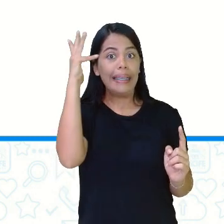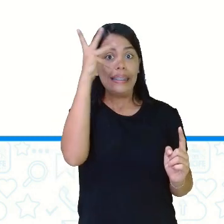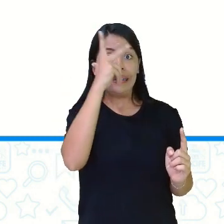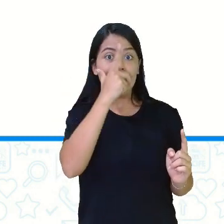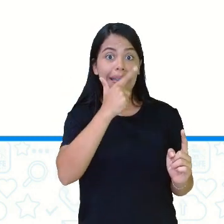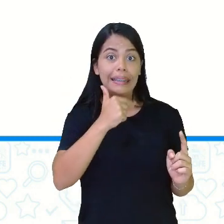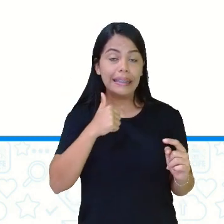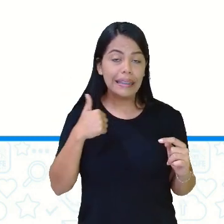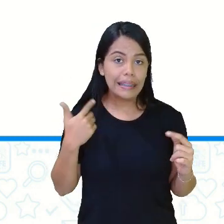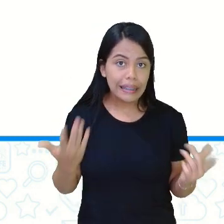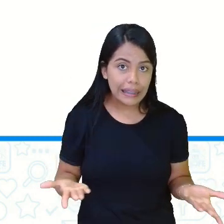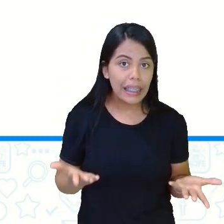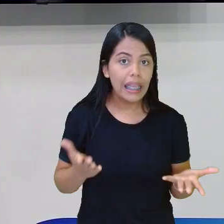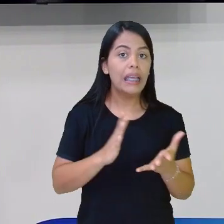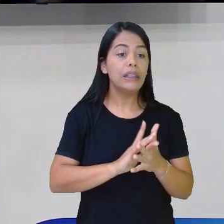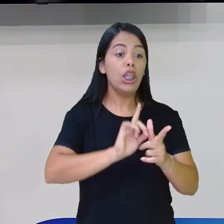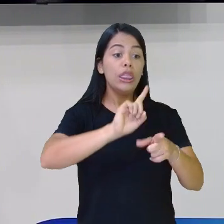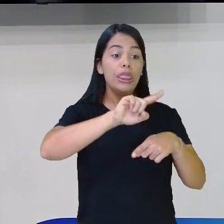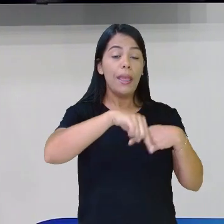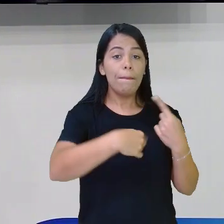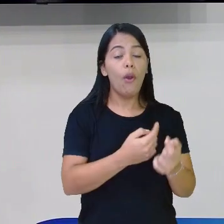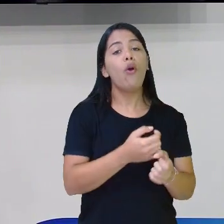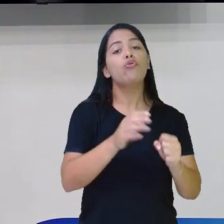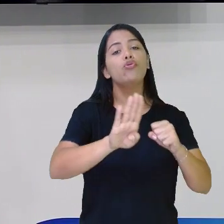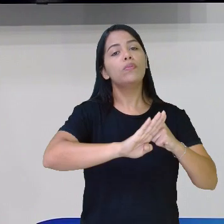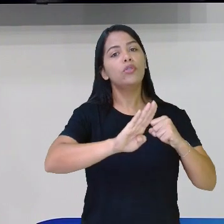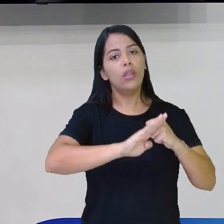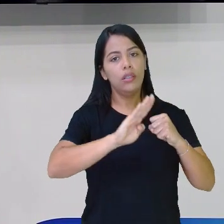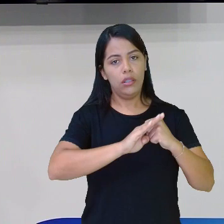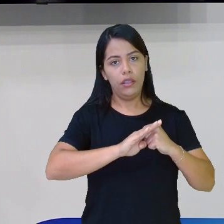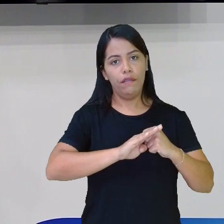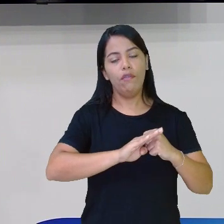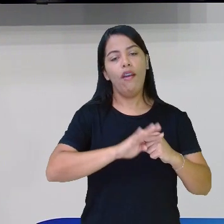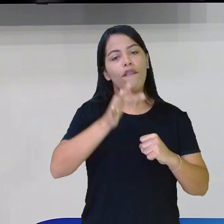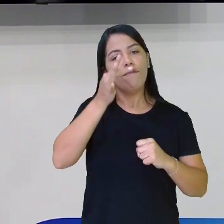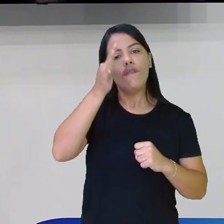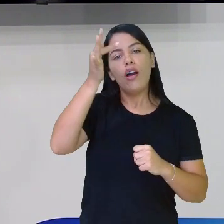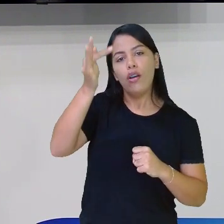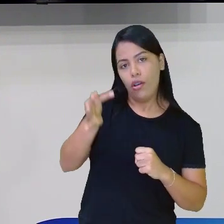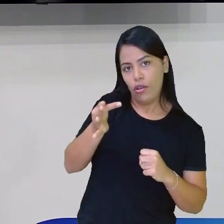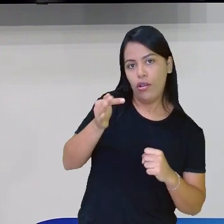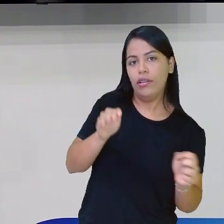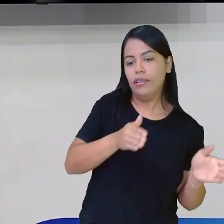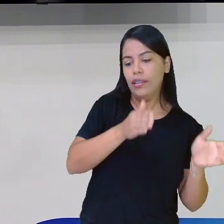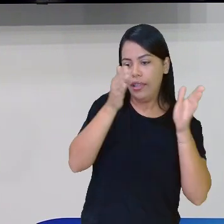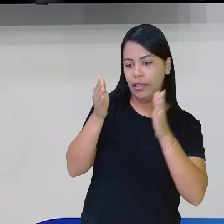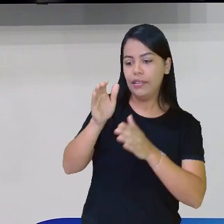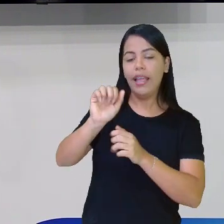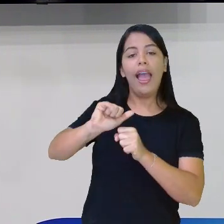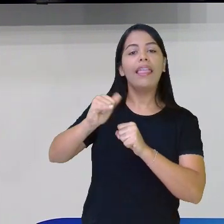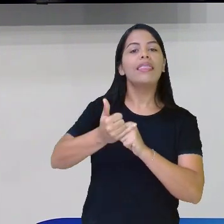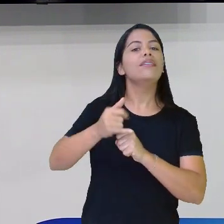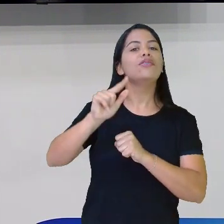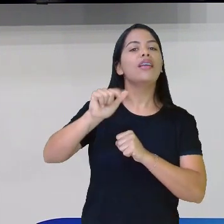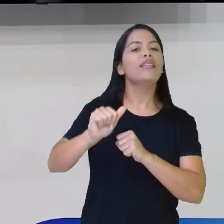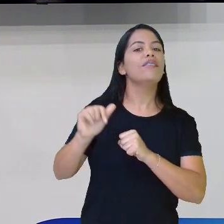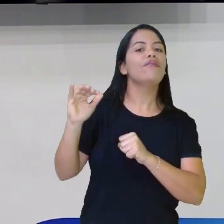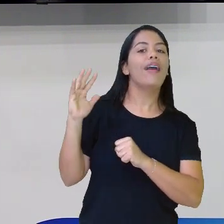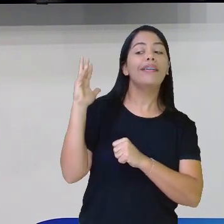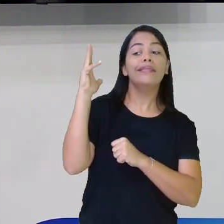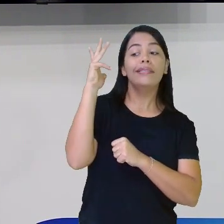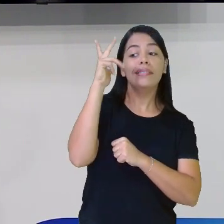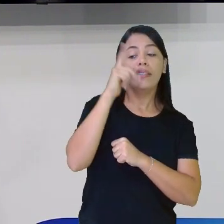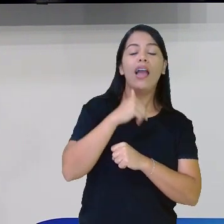coloquei depois do substantivo flor, é o que a gente chama de adjetivo. Eu disse que a flor era amarela